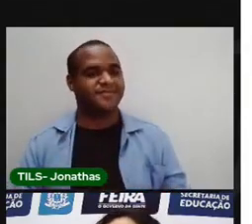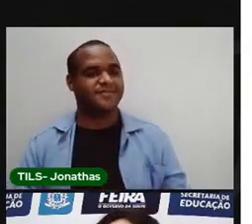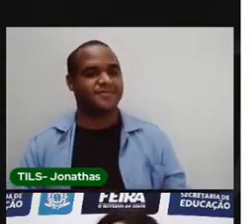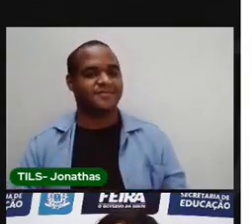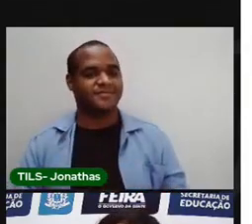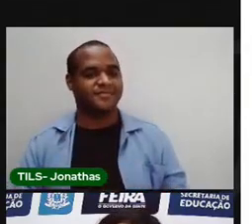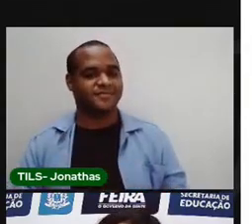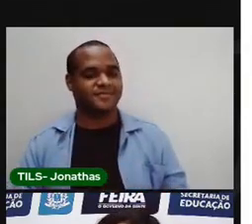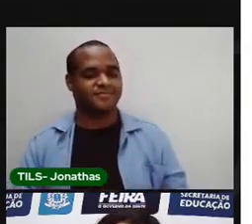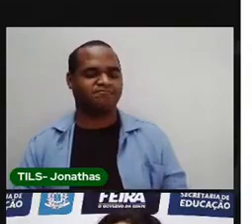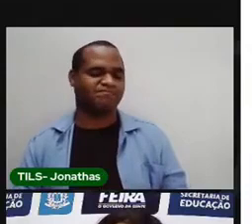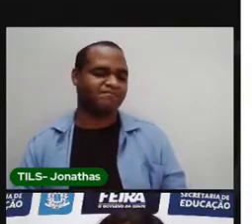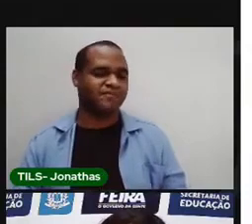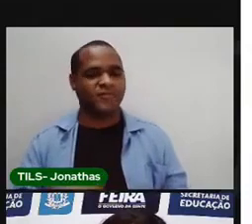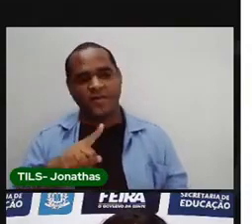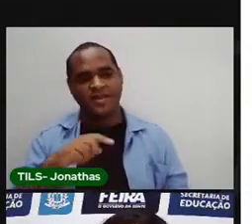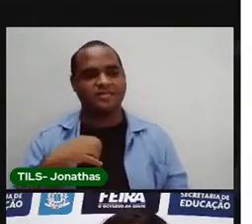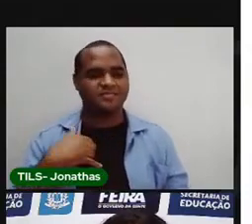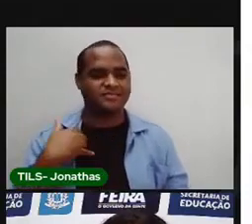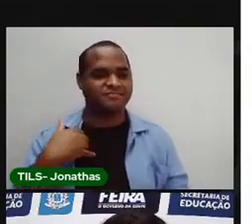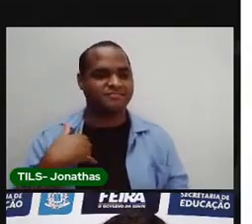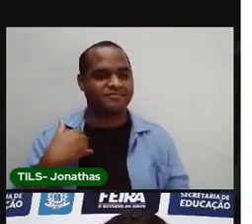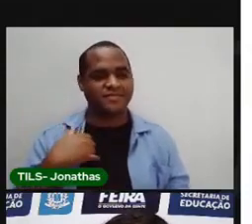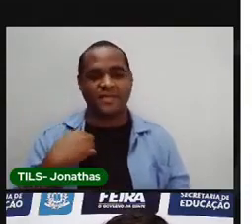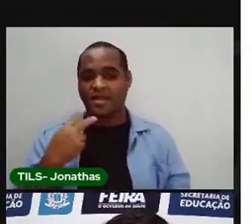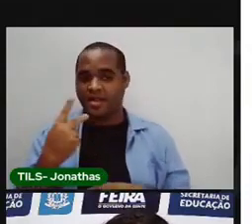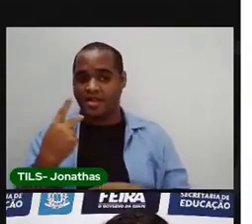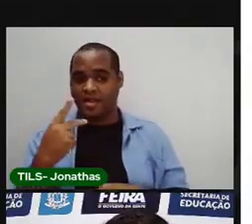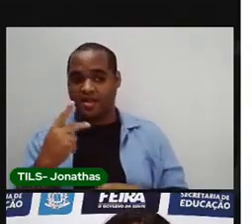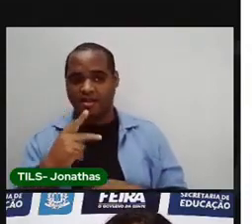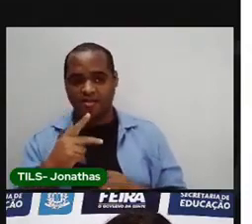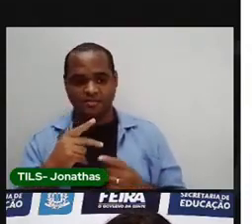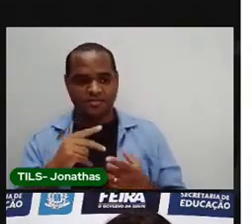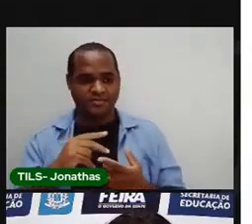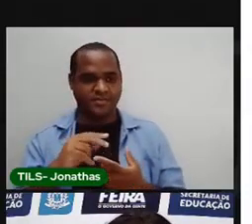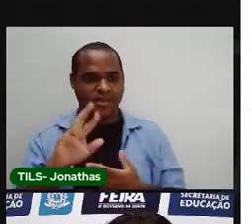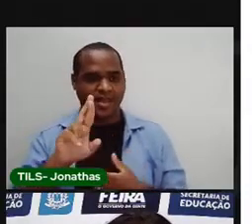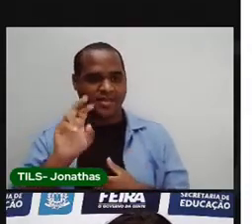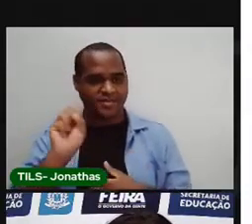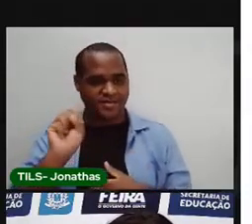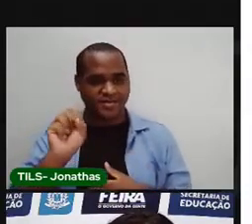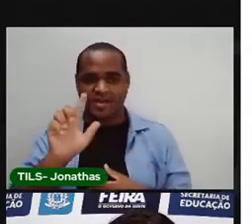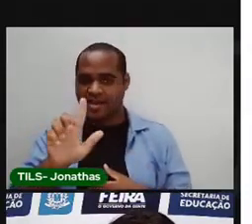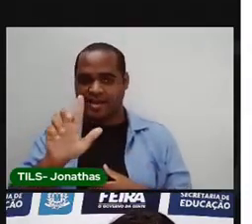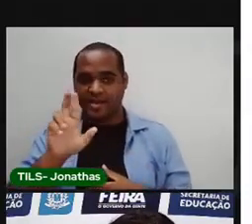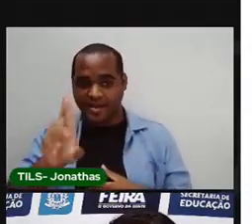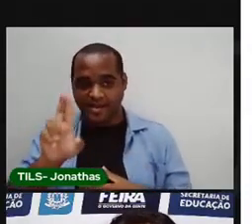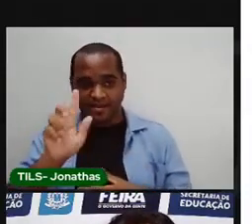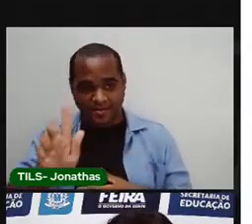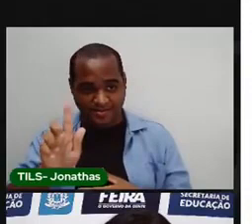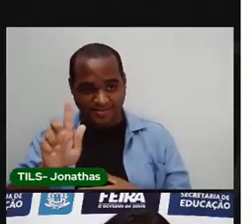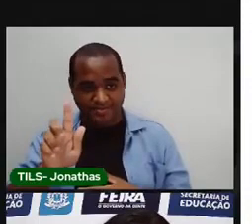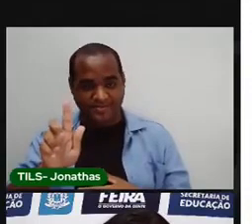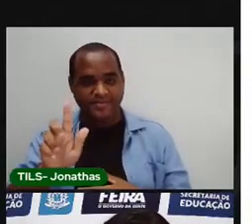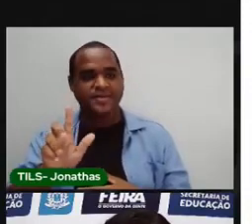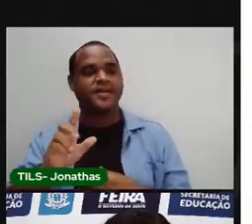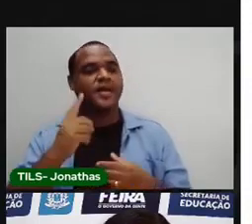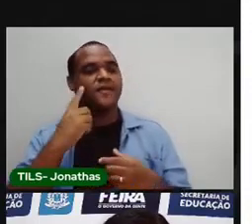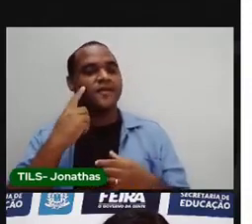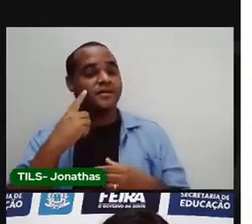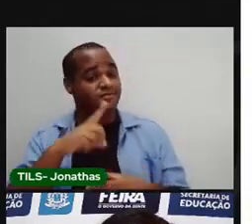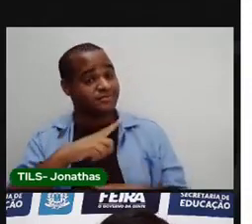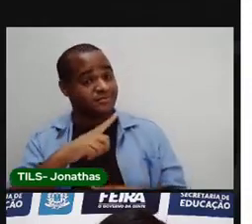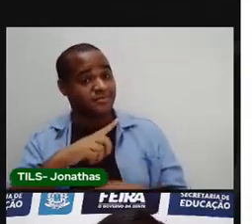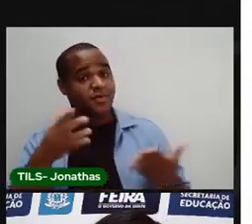Se você tiver. A carteira de identidade. Lá também vai ser. Certo? Mas hoje.